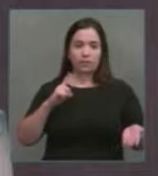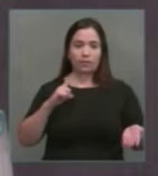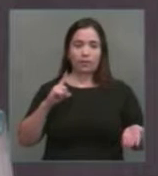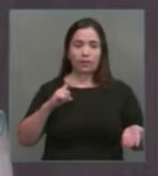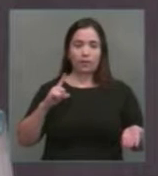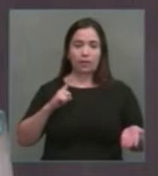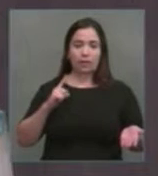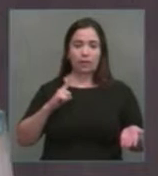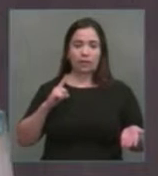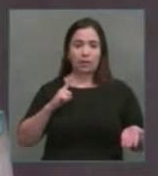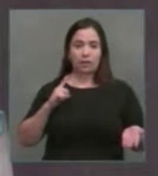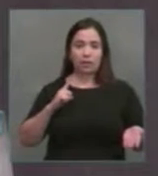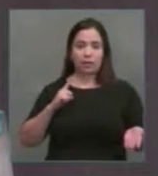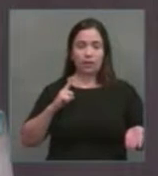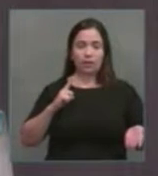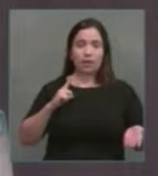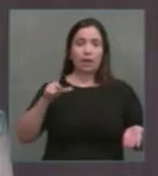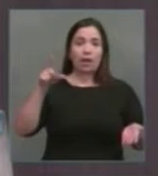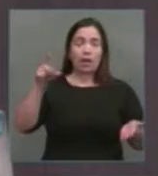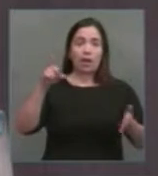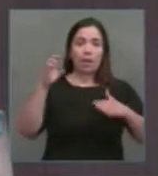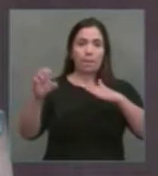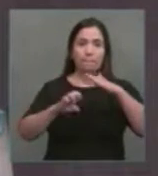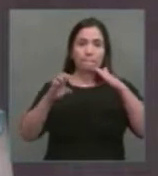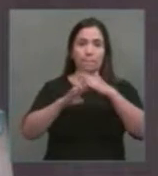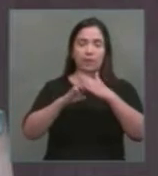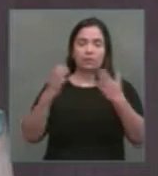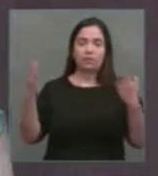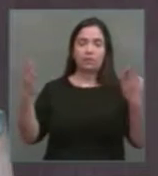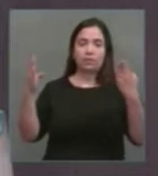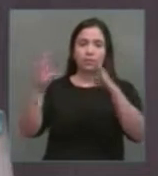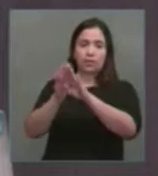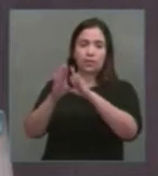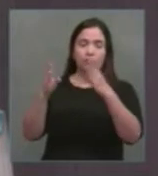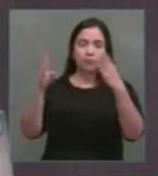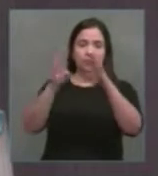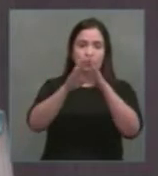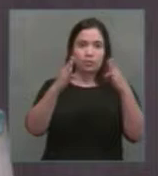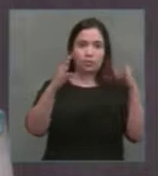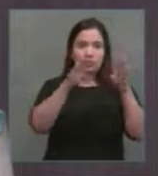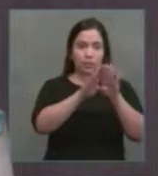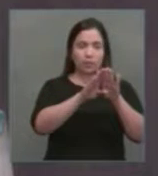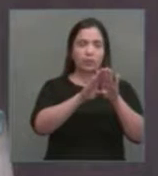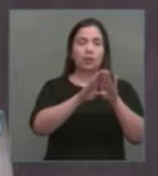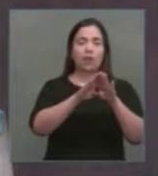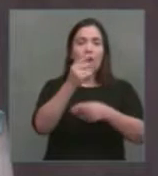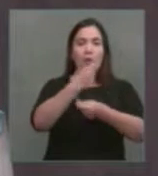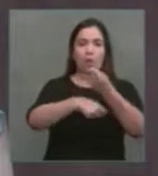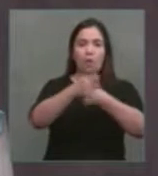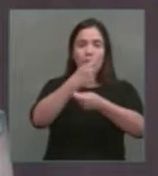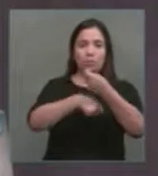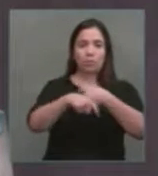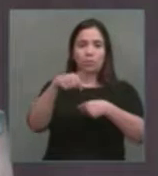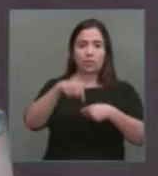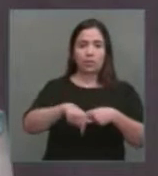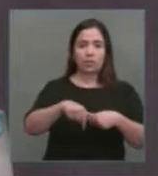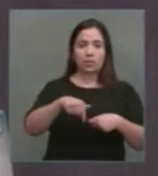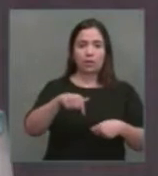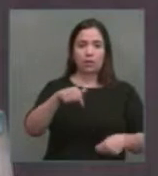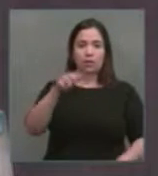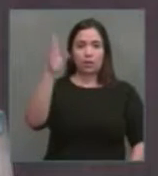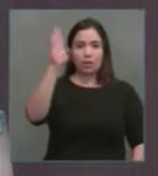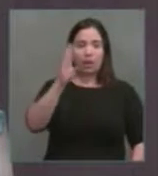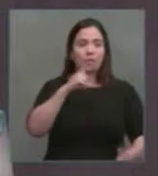o patronato fecha as empresas, é quando o patronato, ele boicota a economia nacional, quando determinados setores